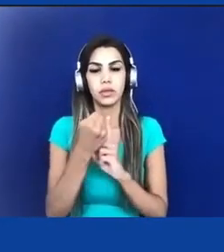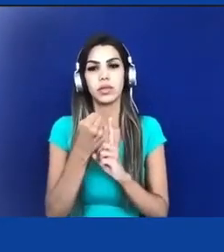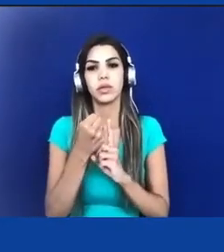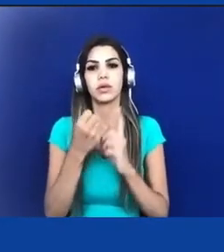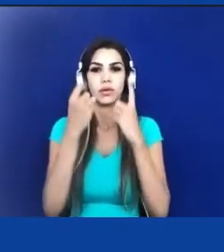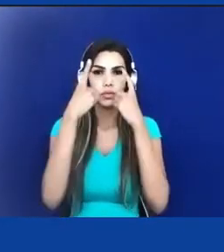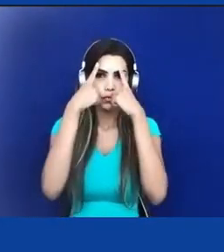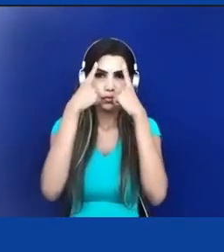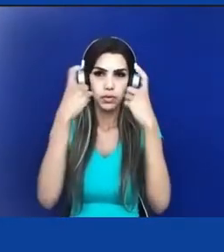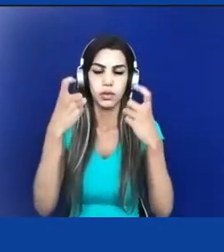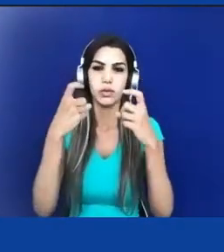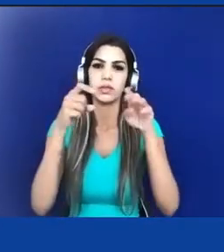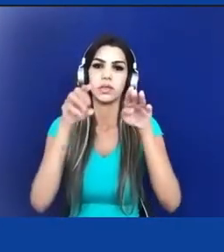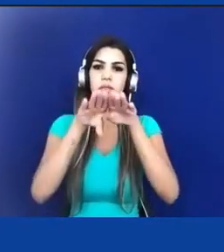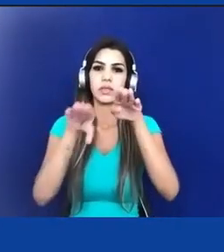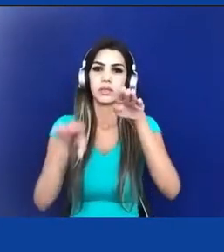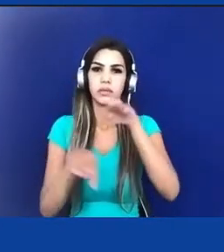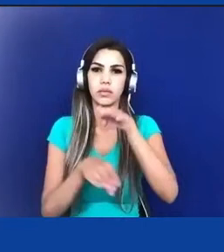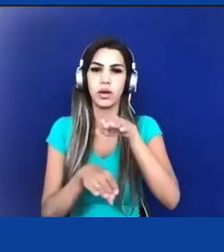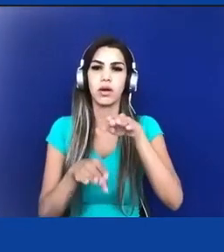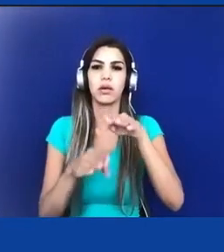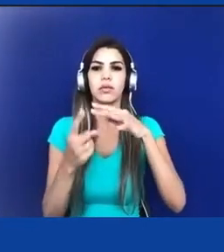excludente, etc.